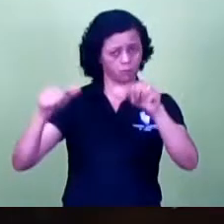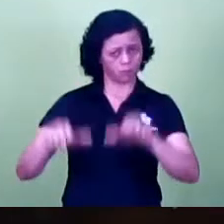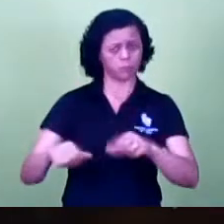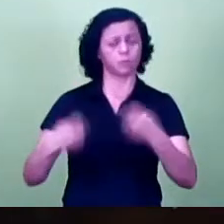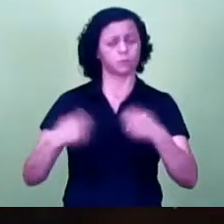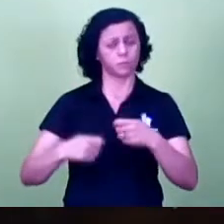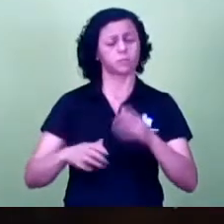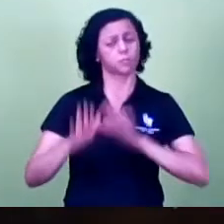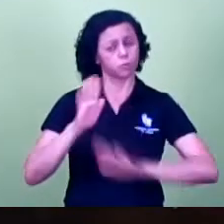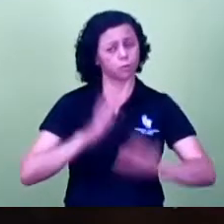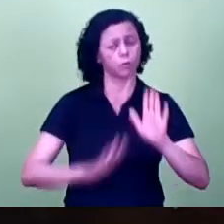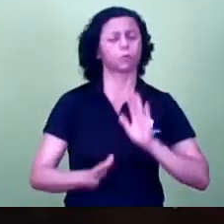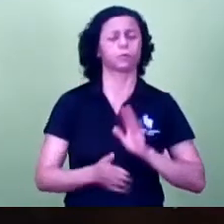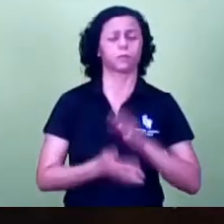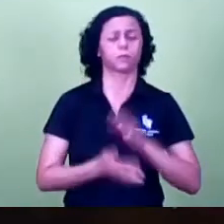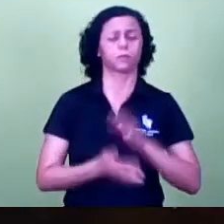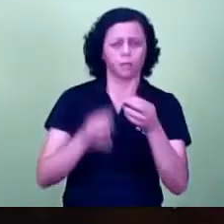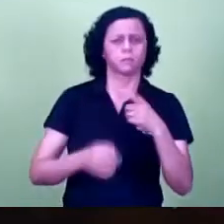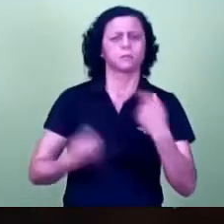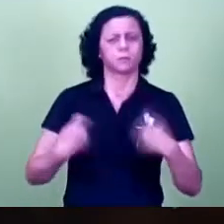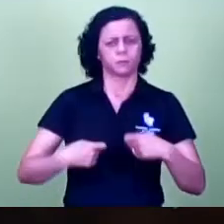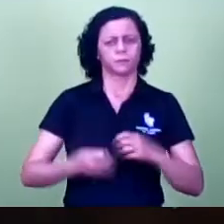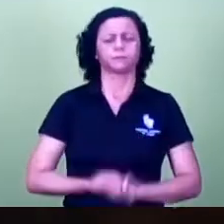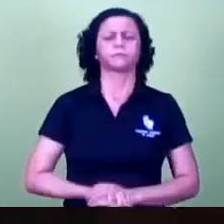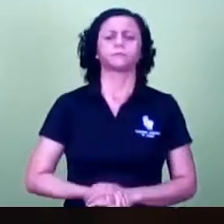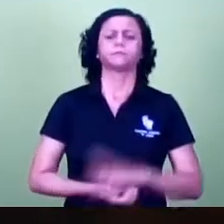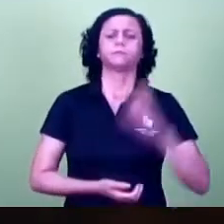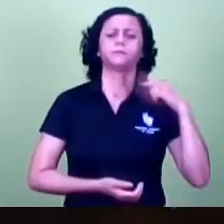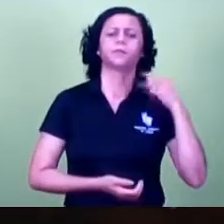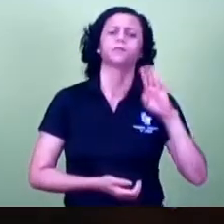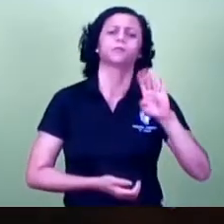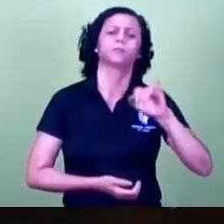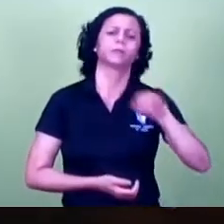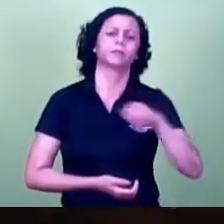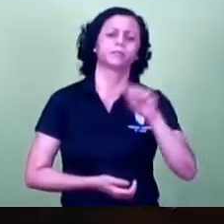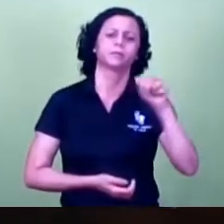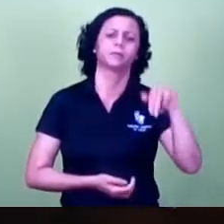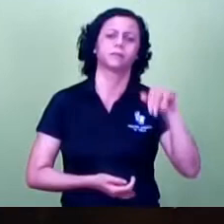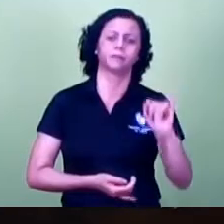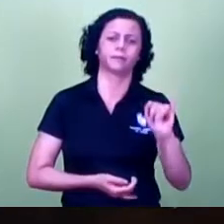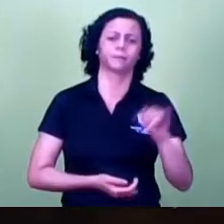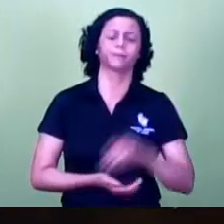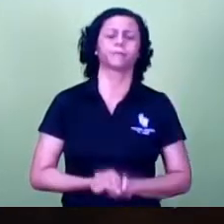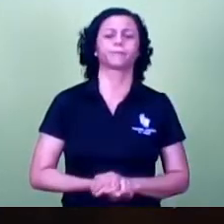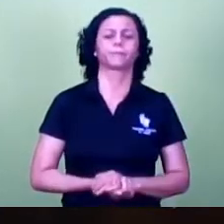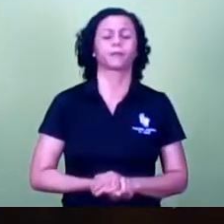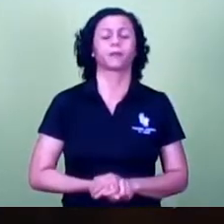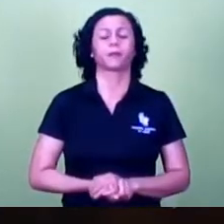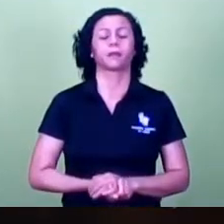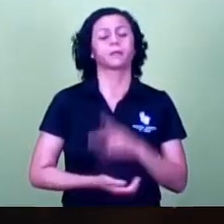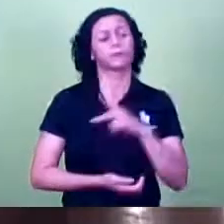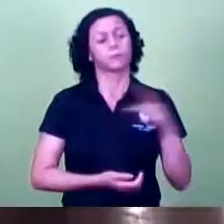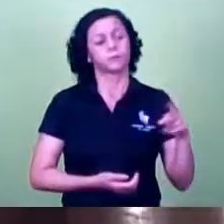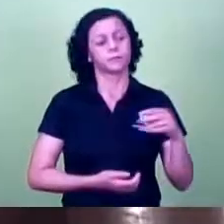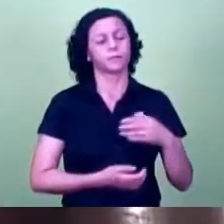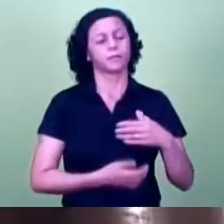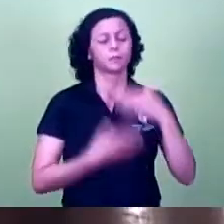pela ordem do vereador, beijando junto depois do vereador Cido Reis. Pela ordem do presidente, uma boa noite a todos e a todas.